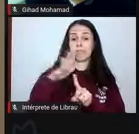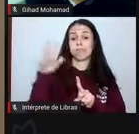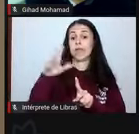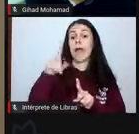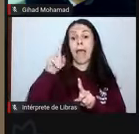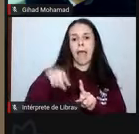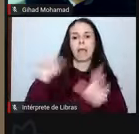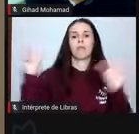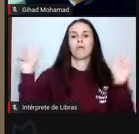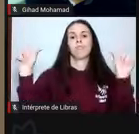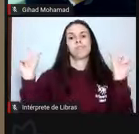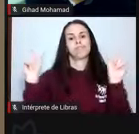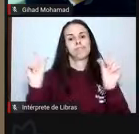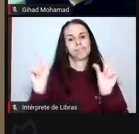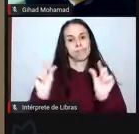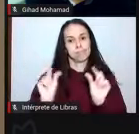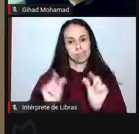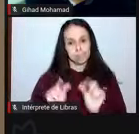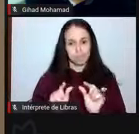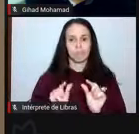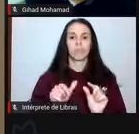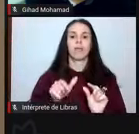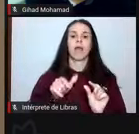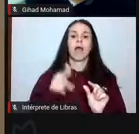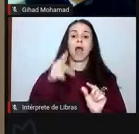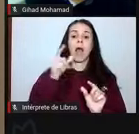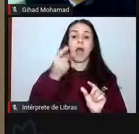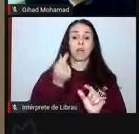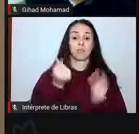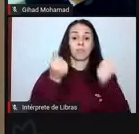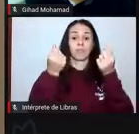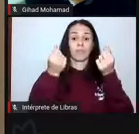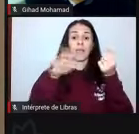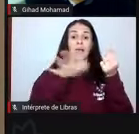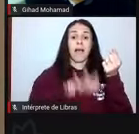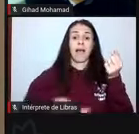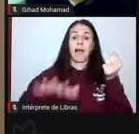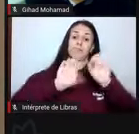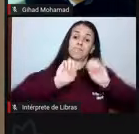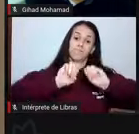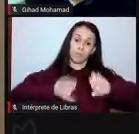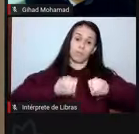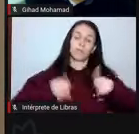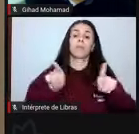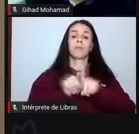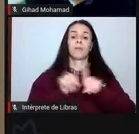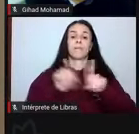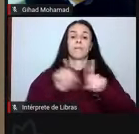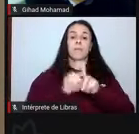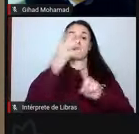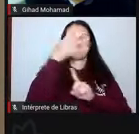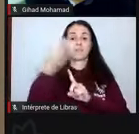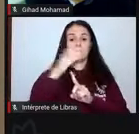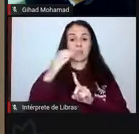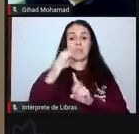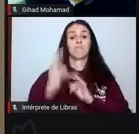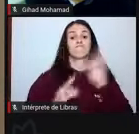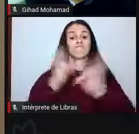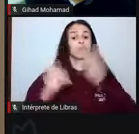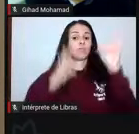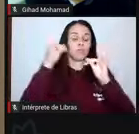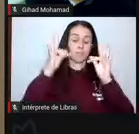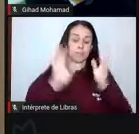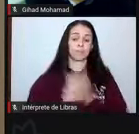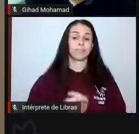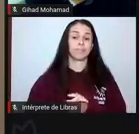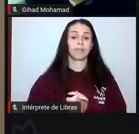orçamento na área da educação, na área da ciência e da tecnologia. lamentável sobre todos os aspectos, em meio